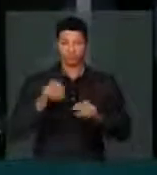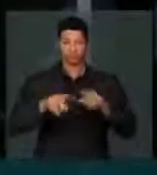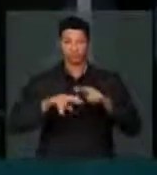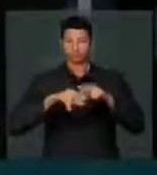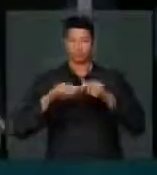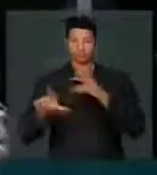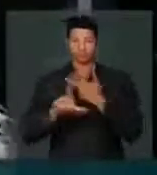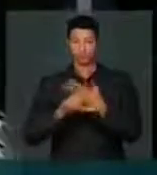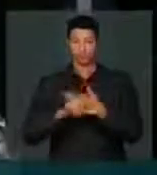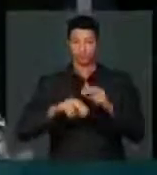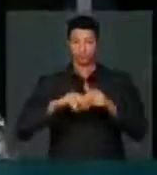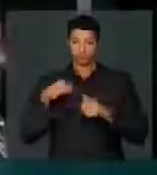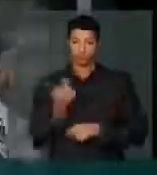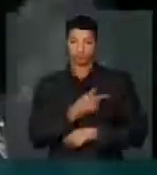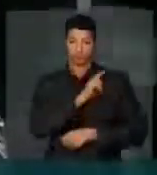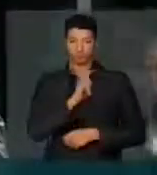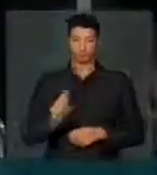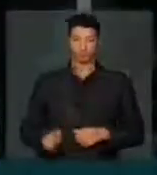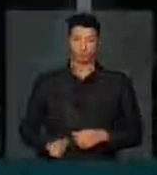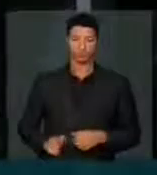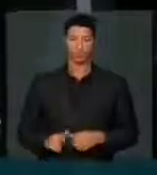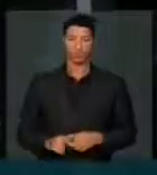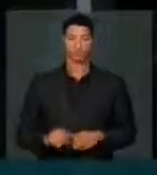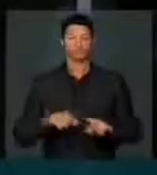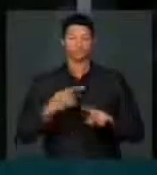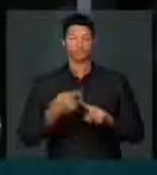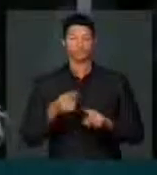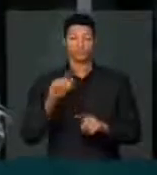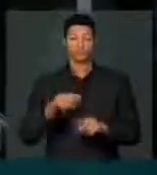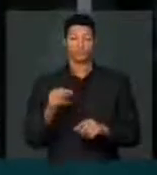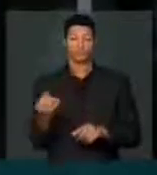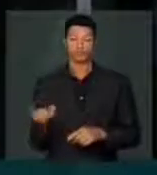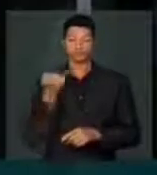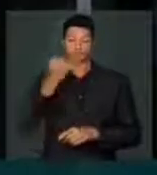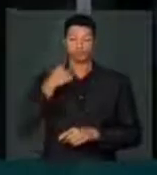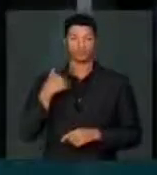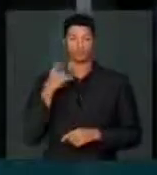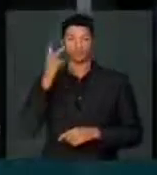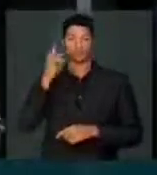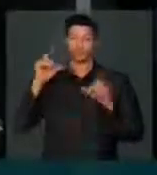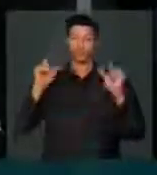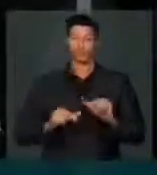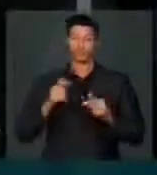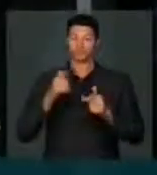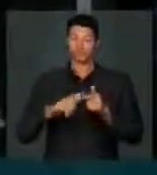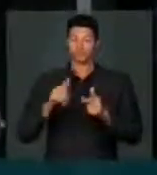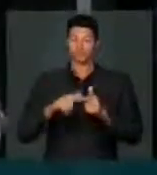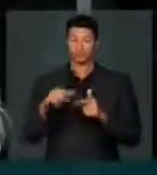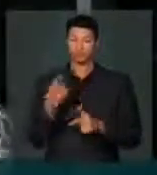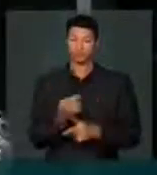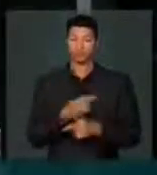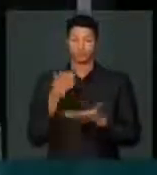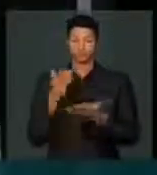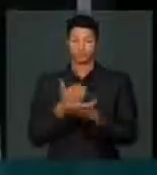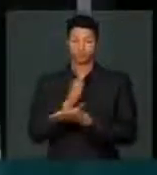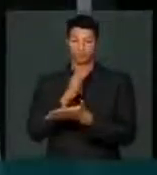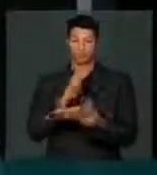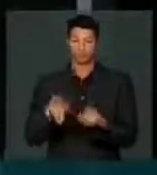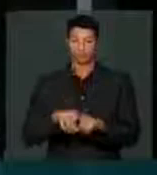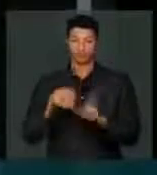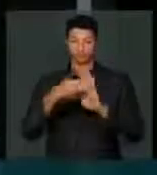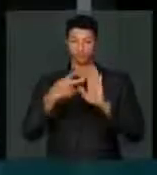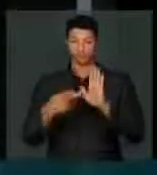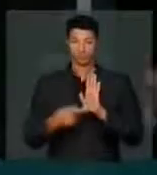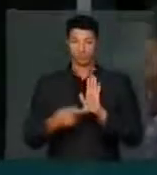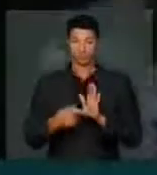legislação e pelo nosso governo. No mais, é importante que para minimizar esse problema nós aprovemos a